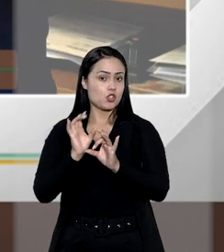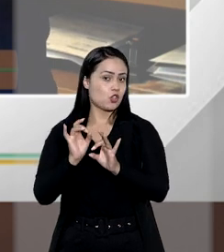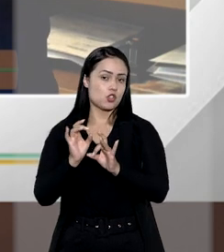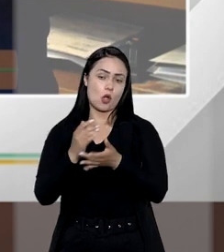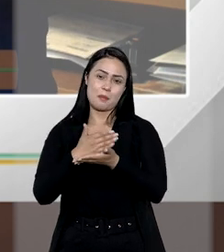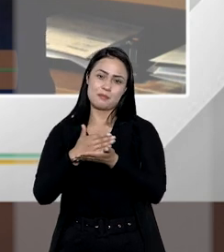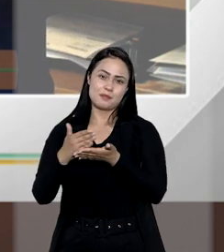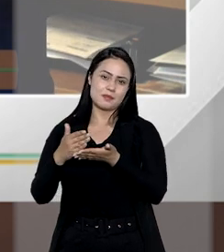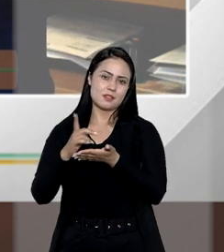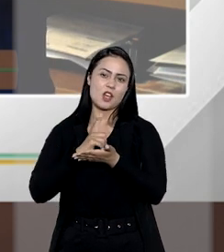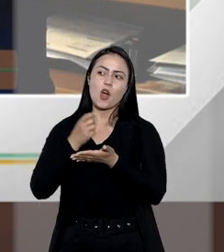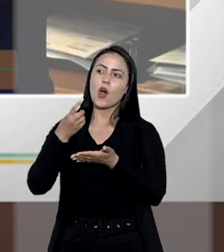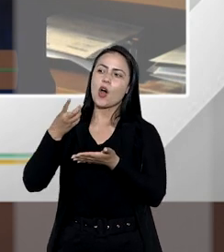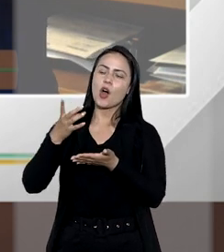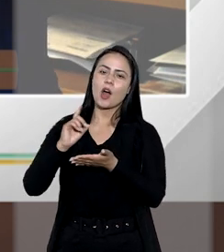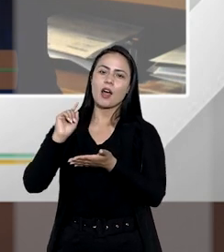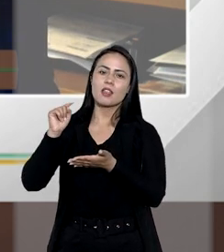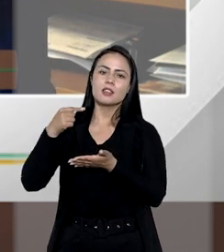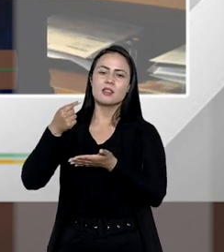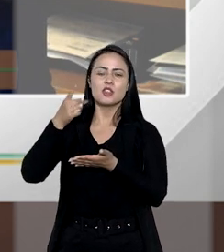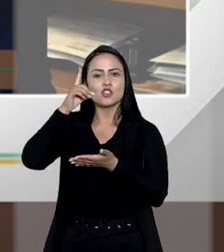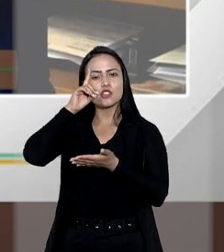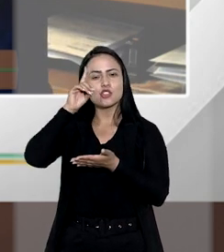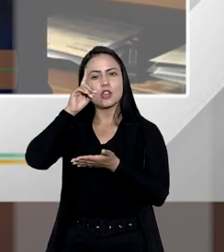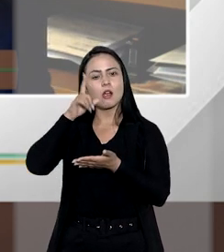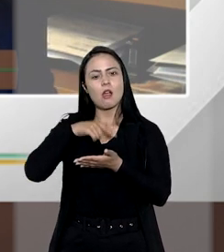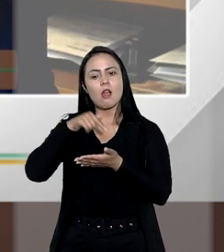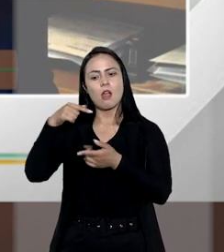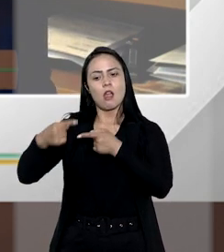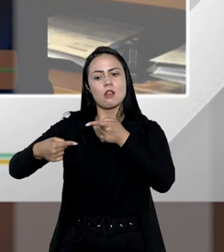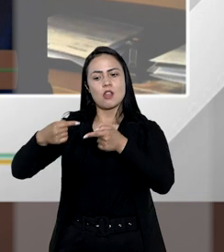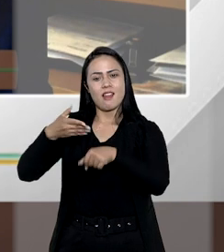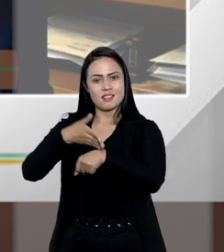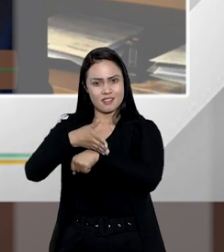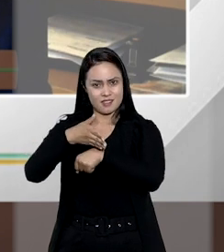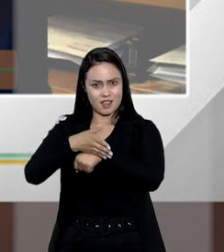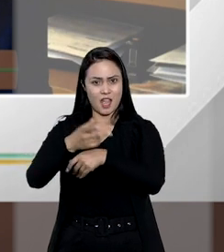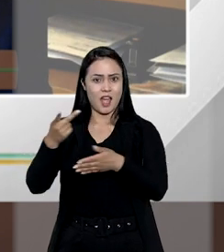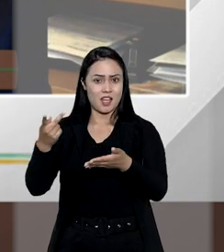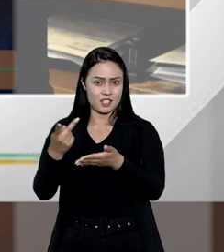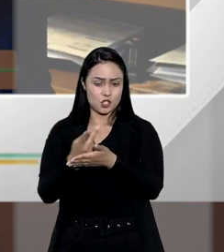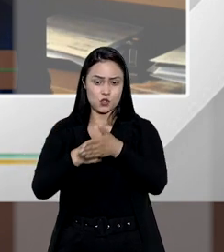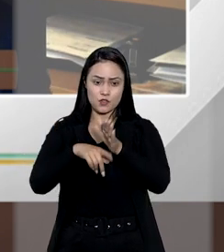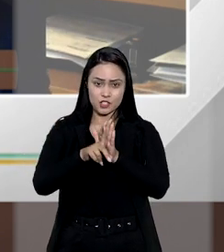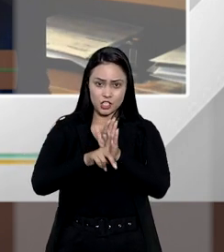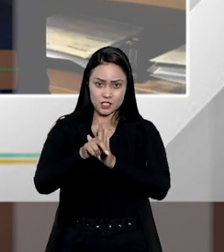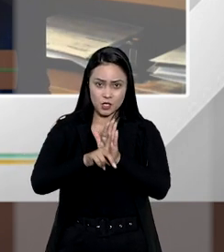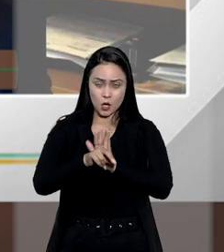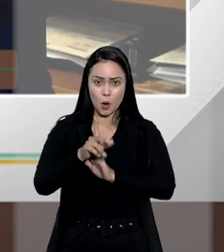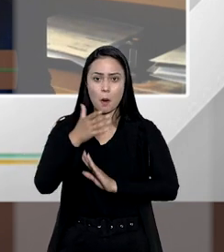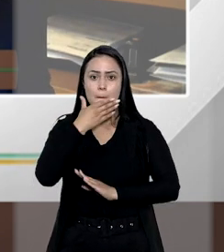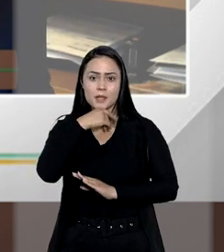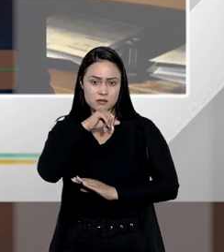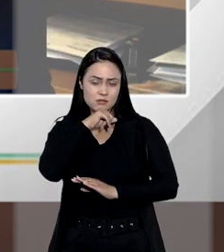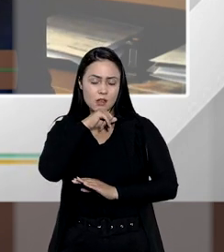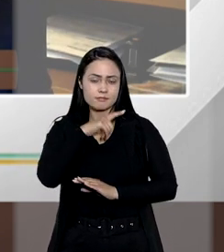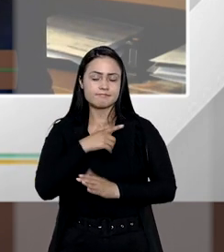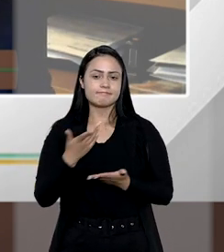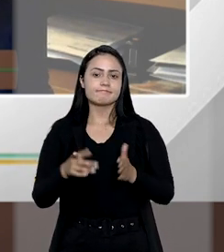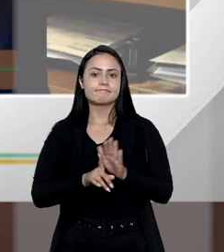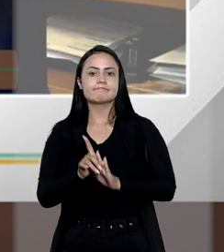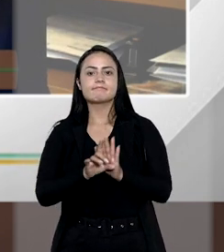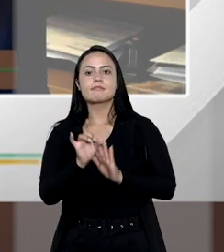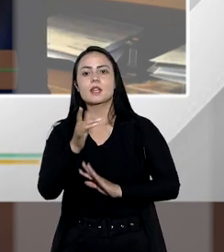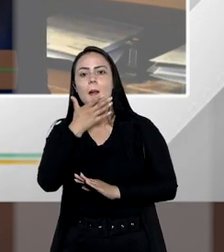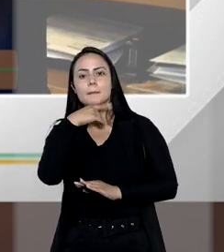começariam a ser contados do dia em que esse herdeiro ingressasse com uma ação de investigação de paternidade. Portanto, ele pode